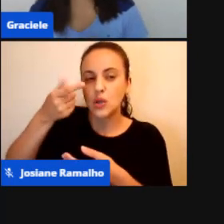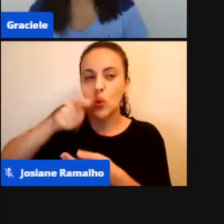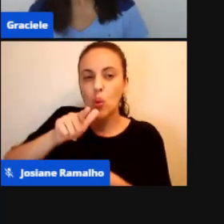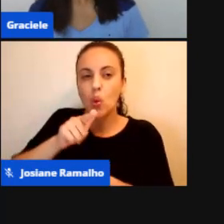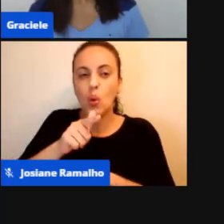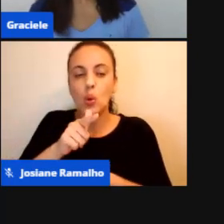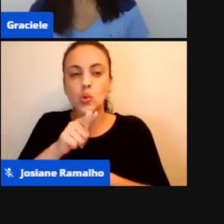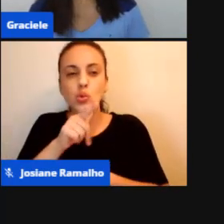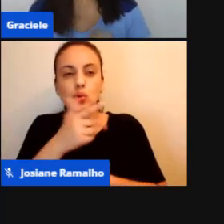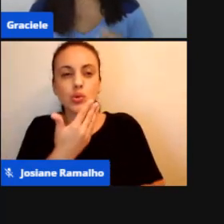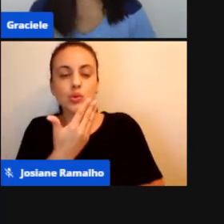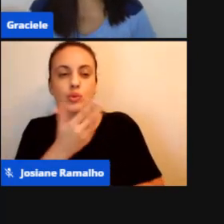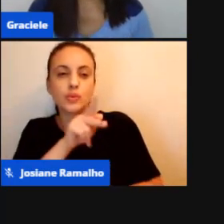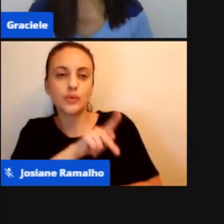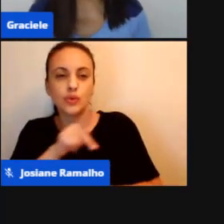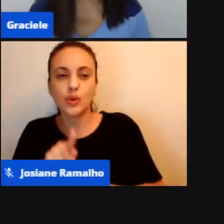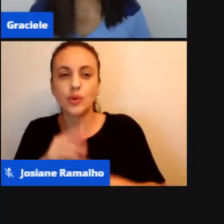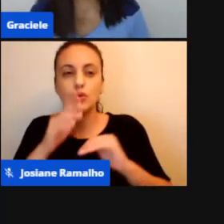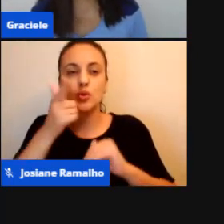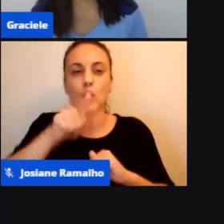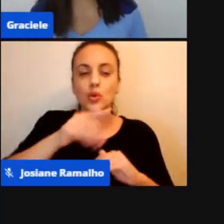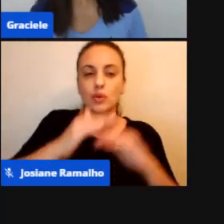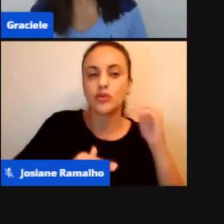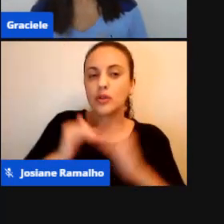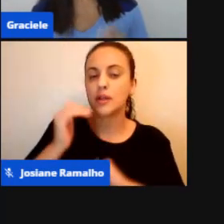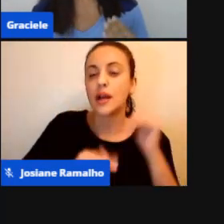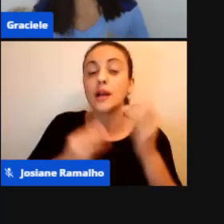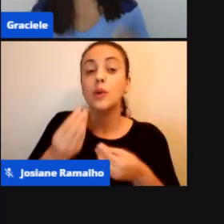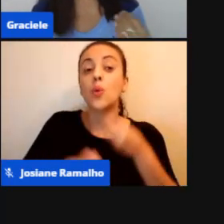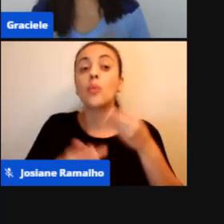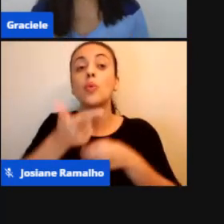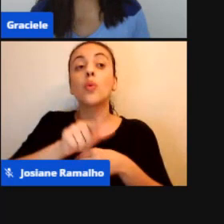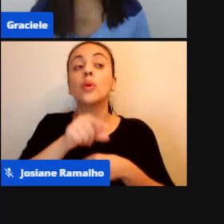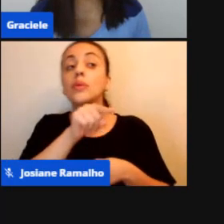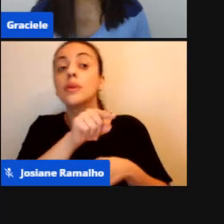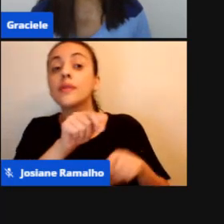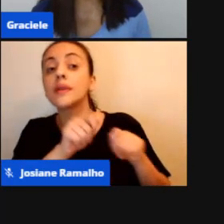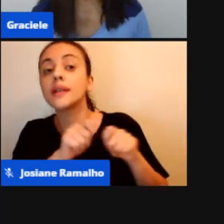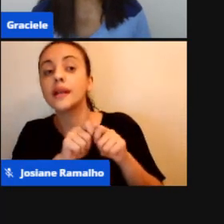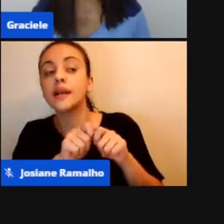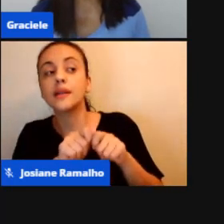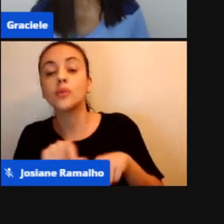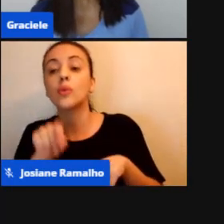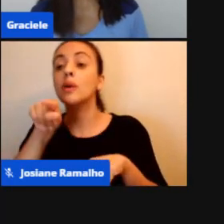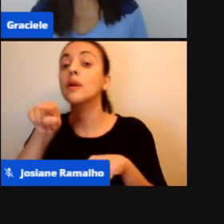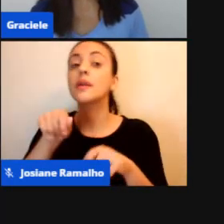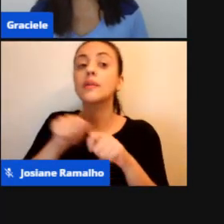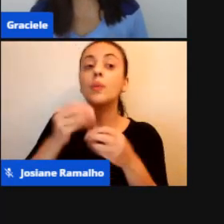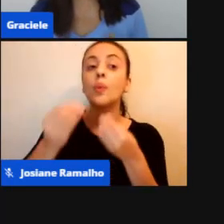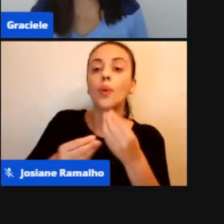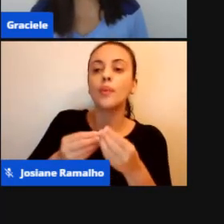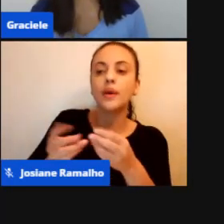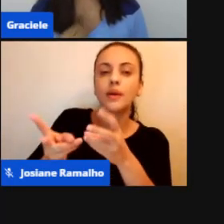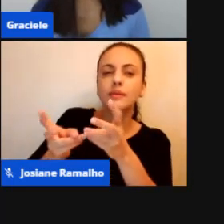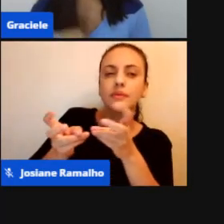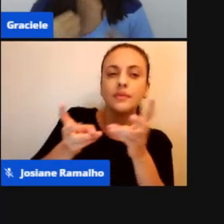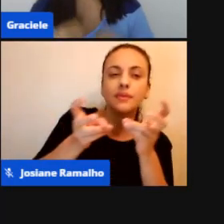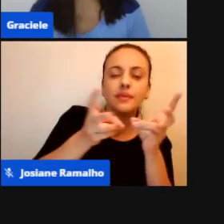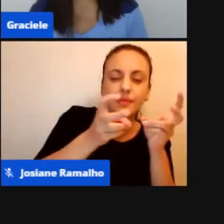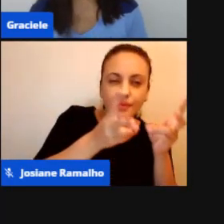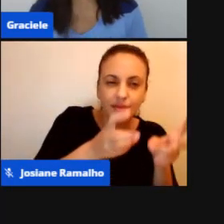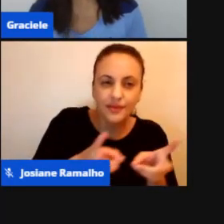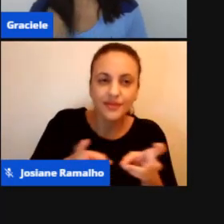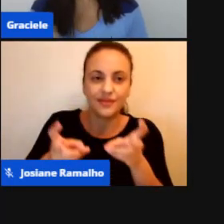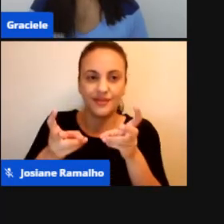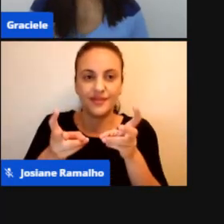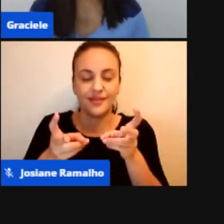Como que os outros colegas estão fazendo? E isso nos traz algumas percepções. No entanto, que nós criamos